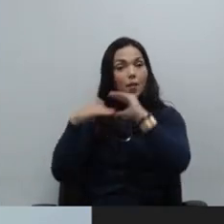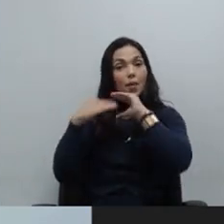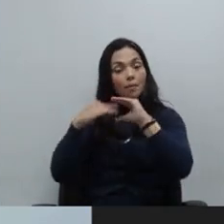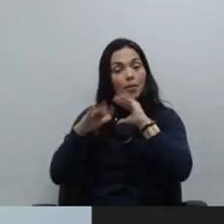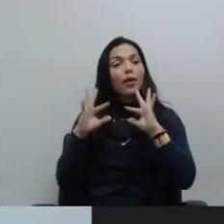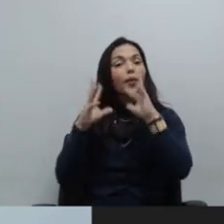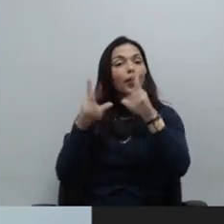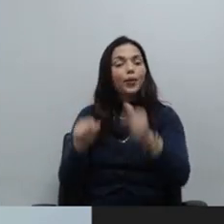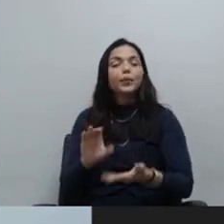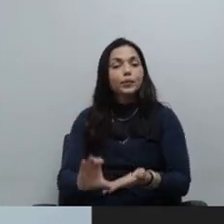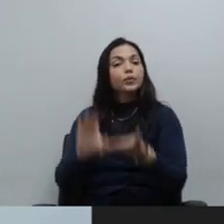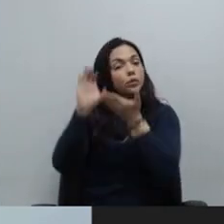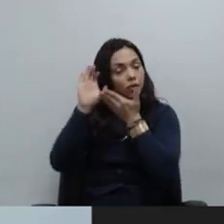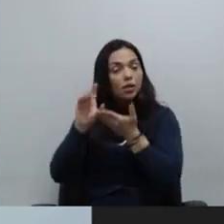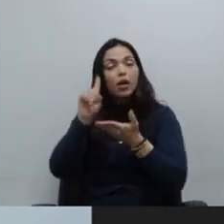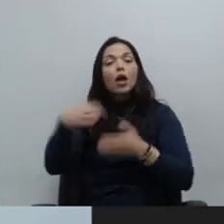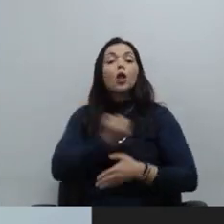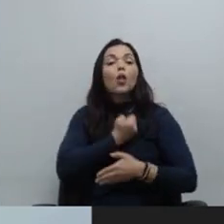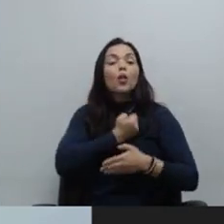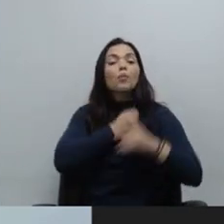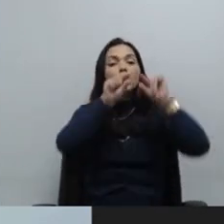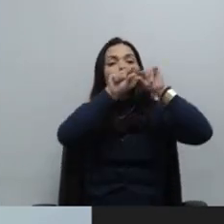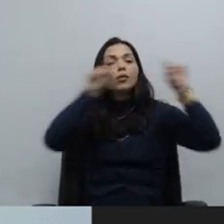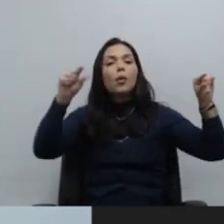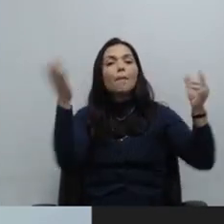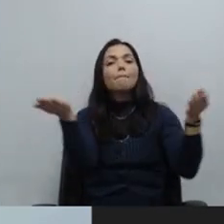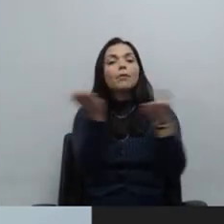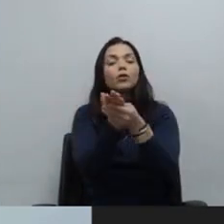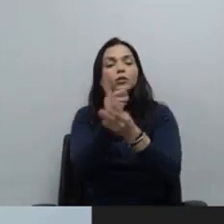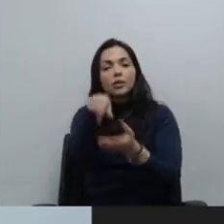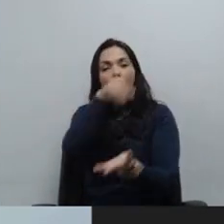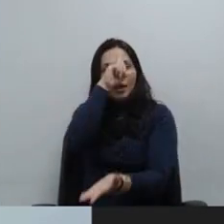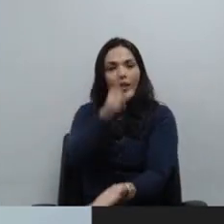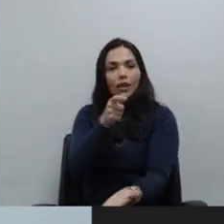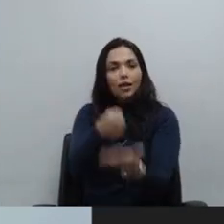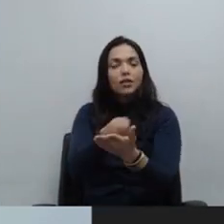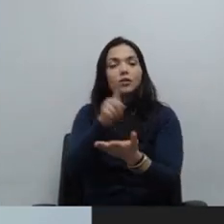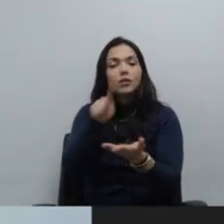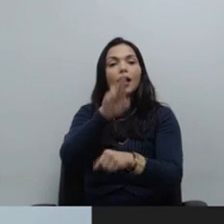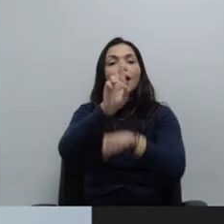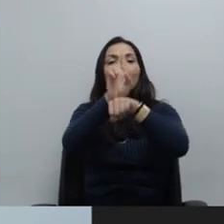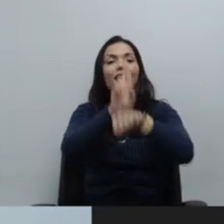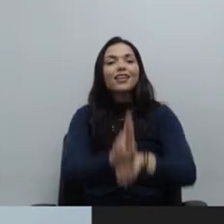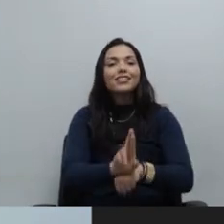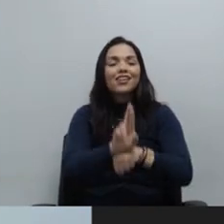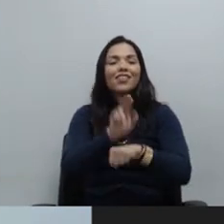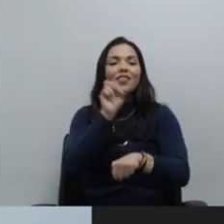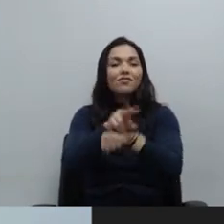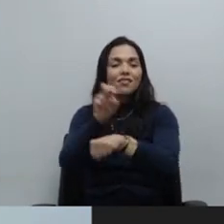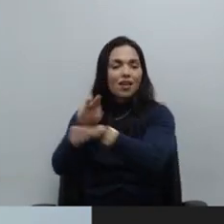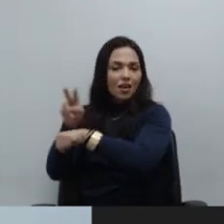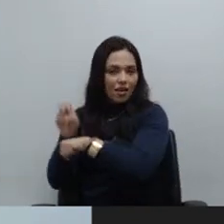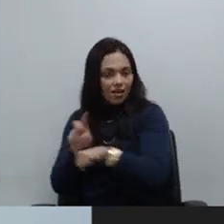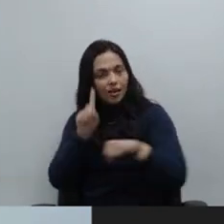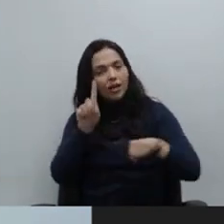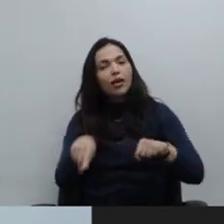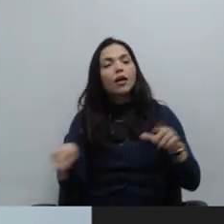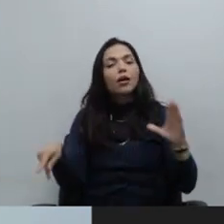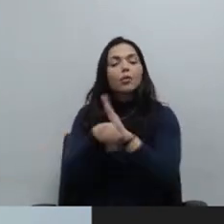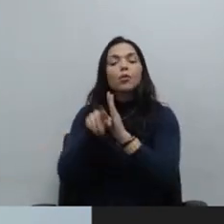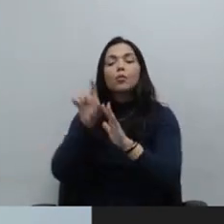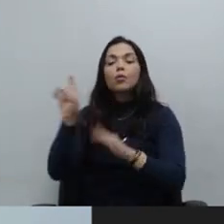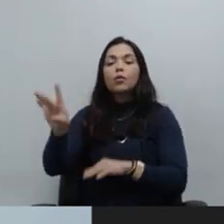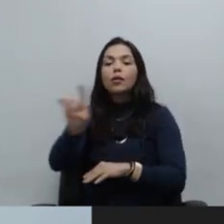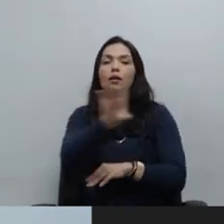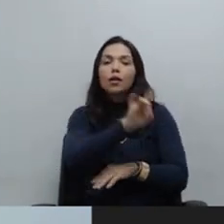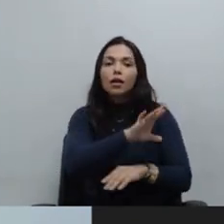conselheiros o número do processo em que houve a decisão de reserva de vaga relacionada a um dos candidatos do